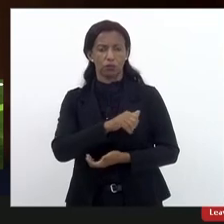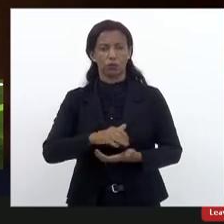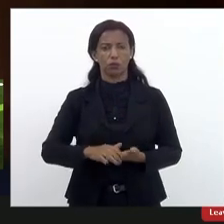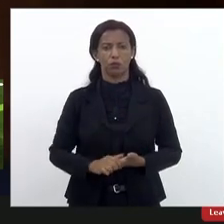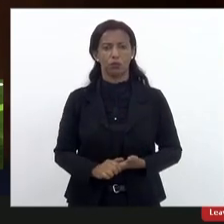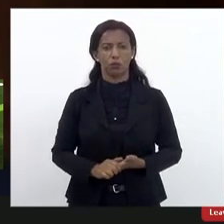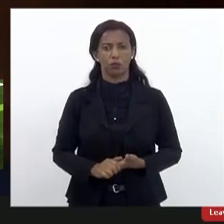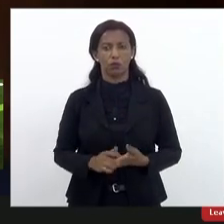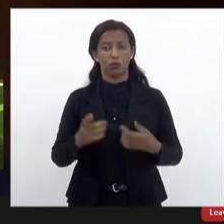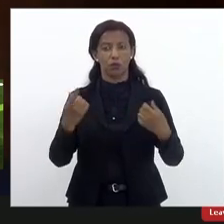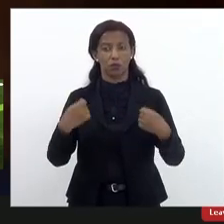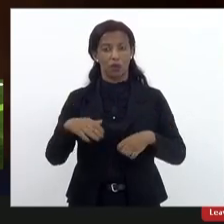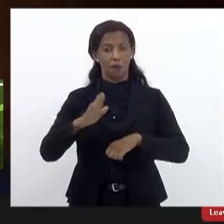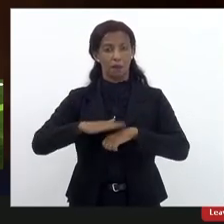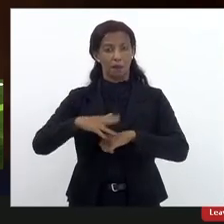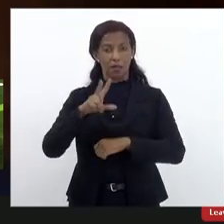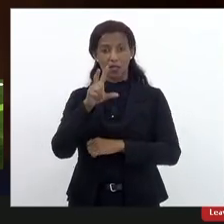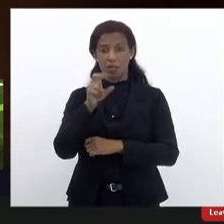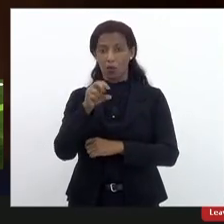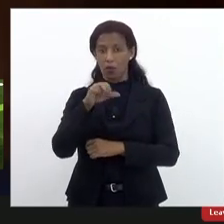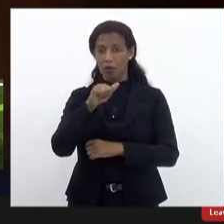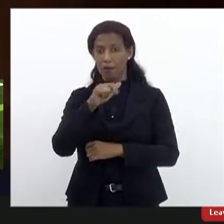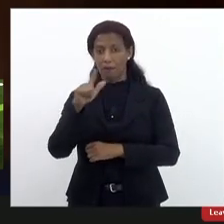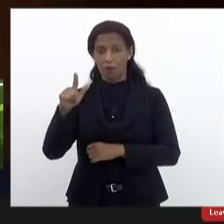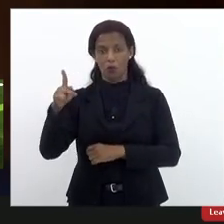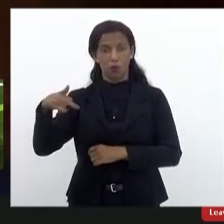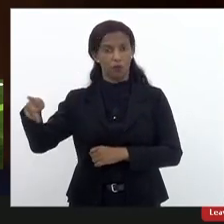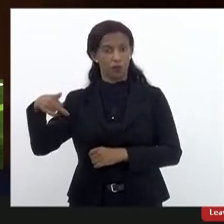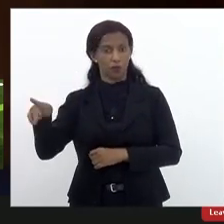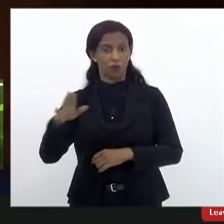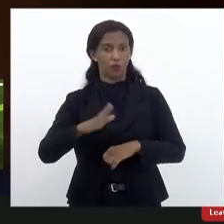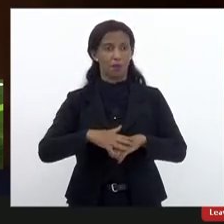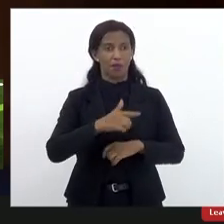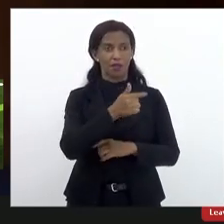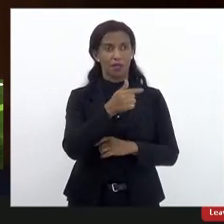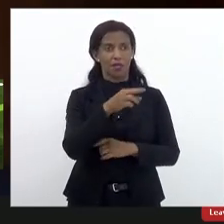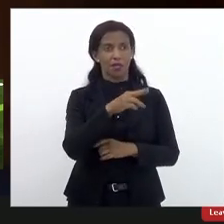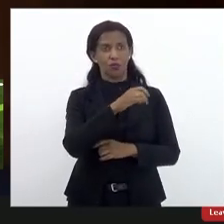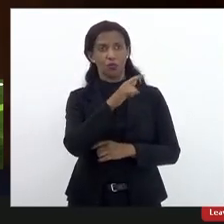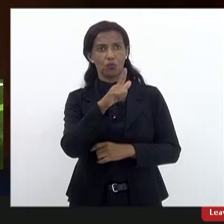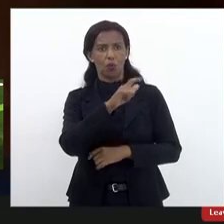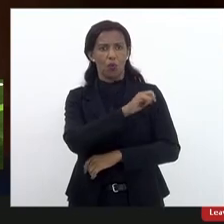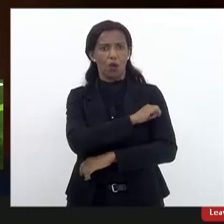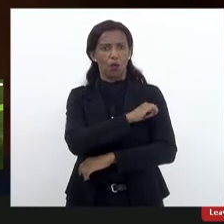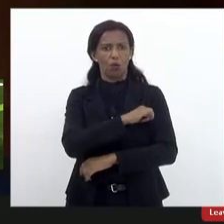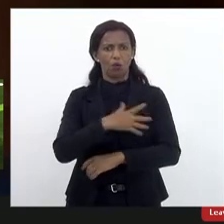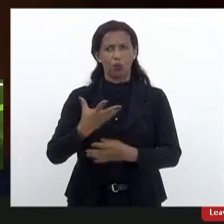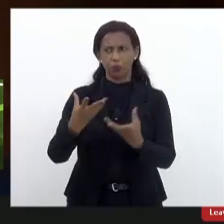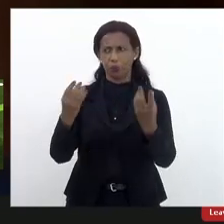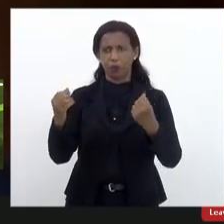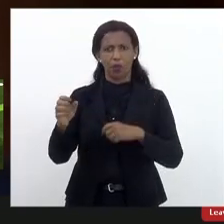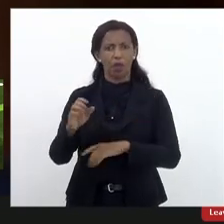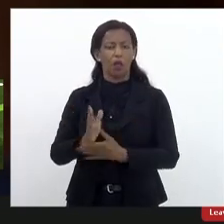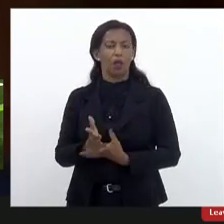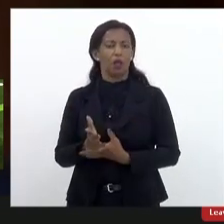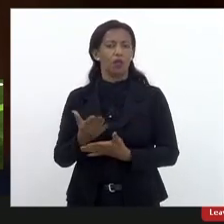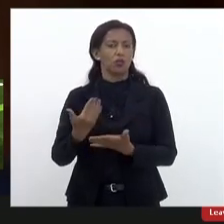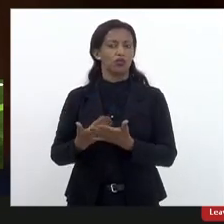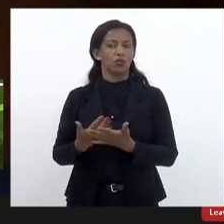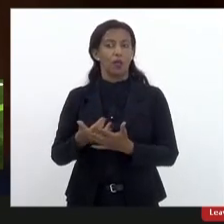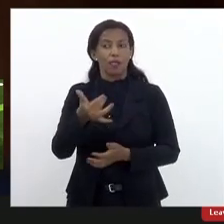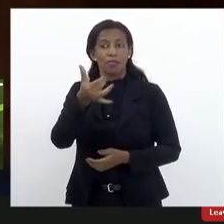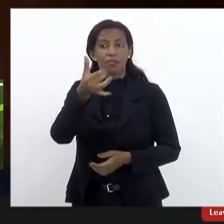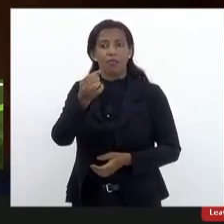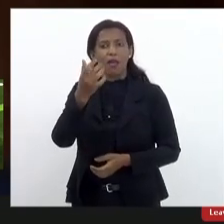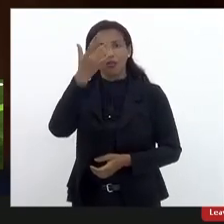a gente está falando aqui de mais de 50 mil professores, mais de 700 mil alunos, 1.300 escolas, 10 agentes executivos com formação em